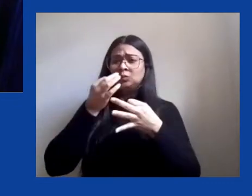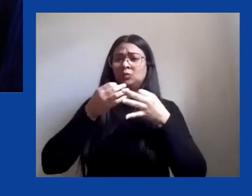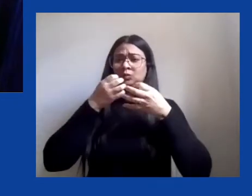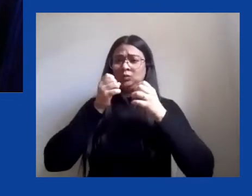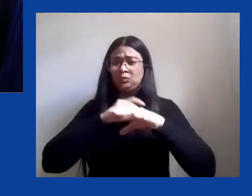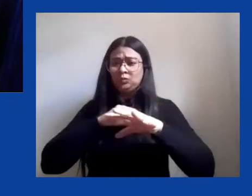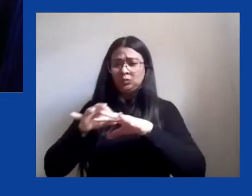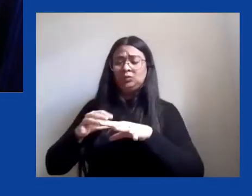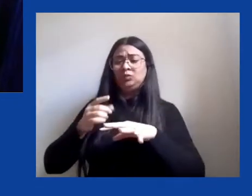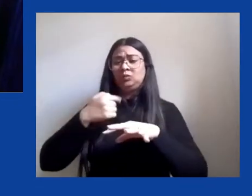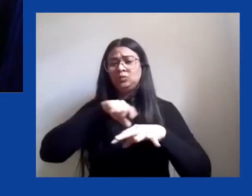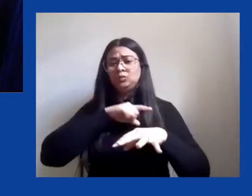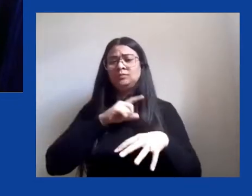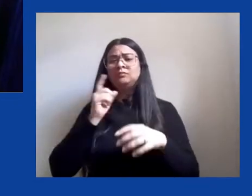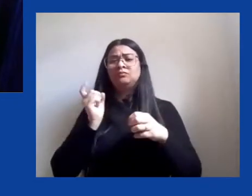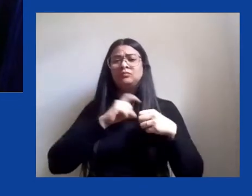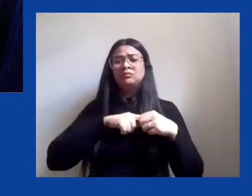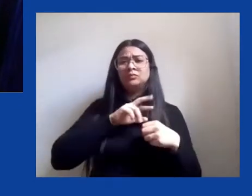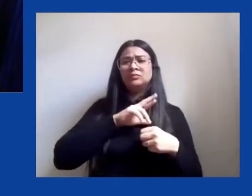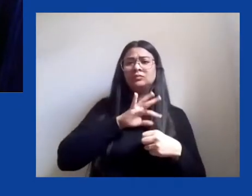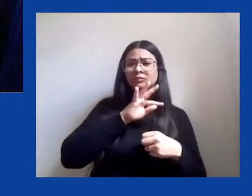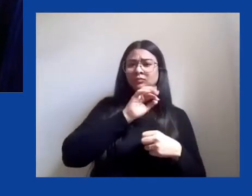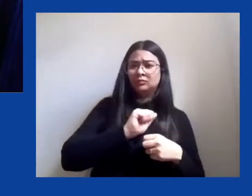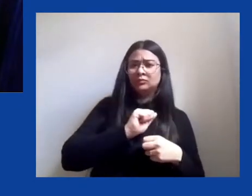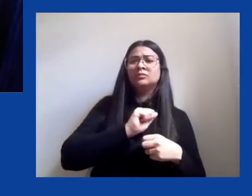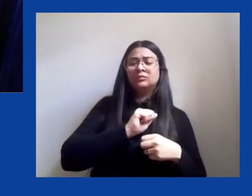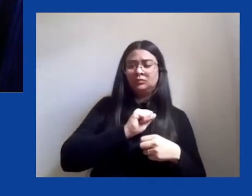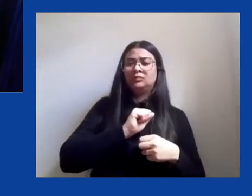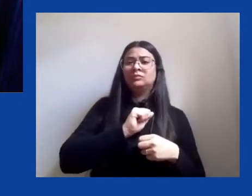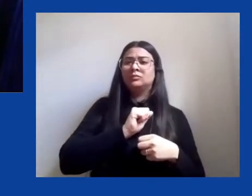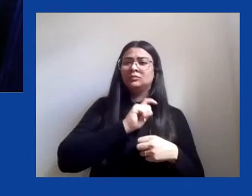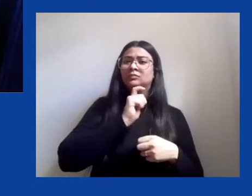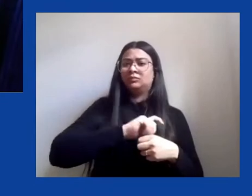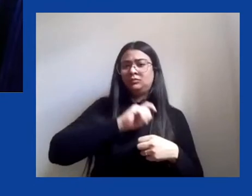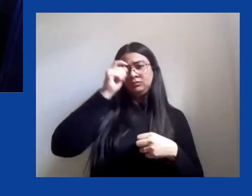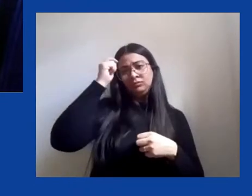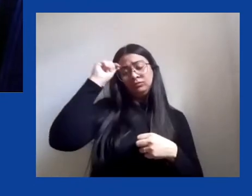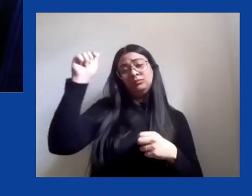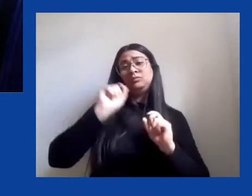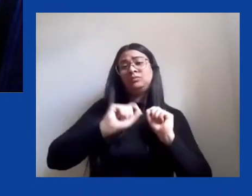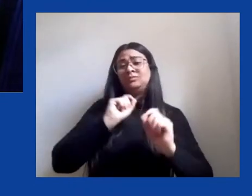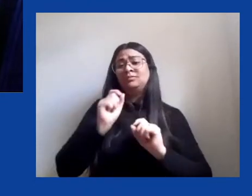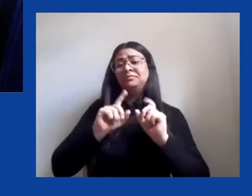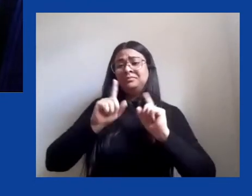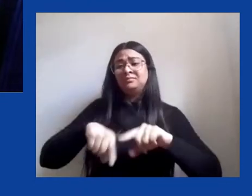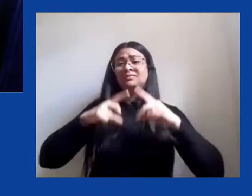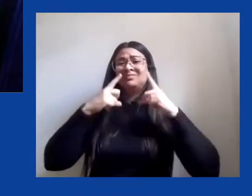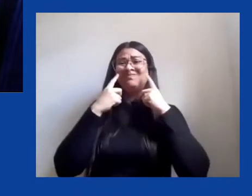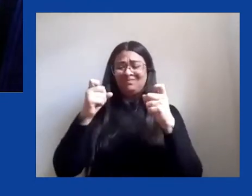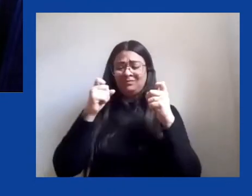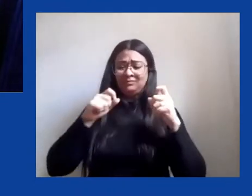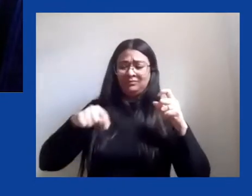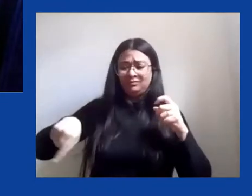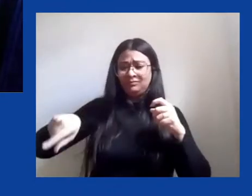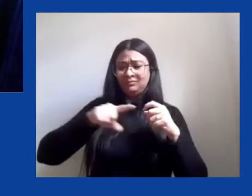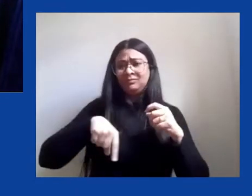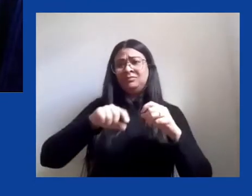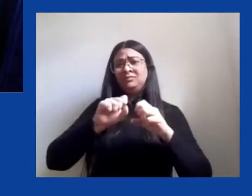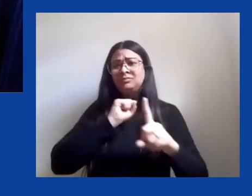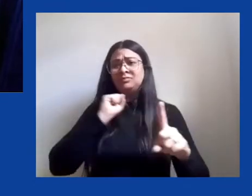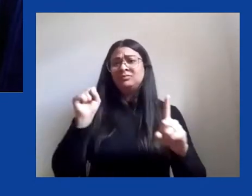Segato que ao se deparar com os processos de violenta estruturação de sujeitos em sociedades racistas,